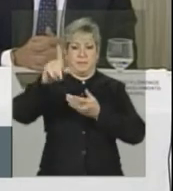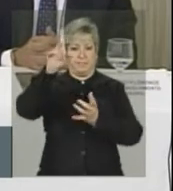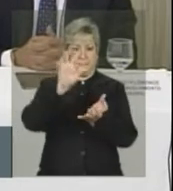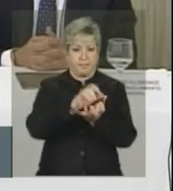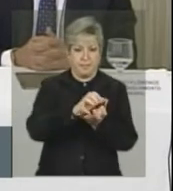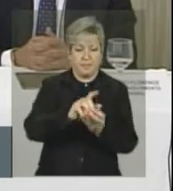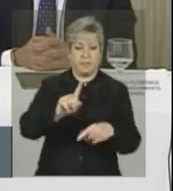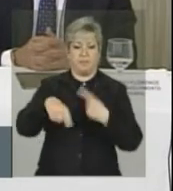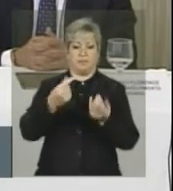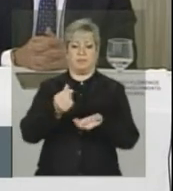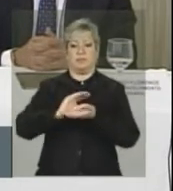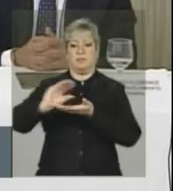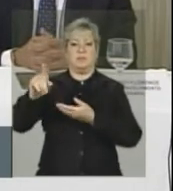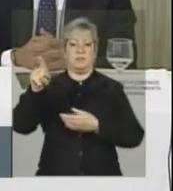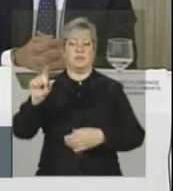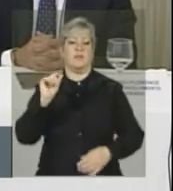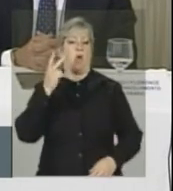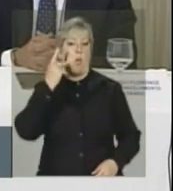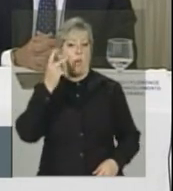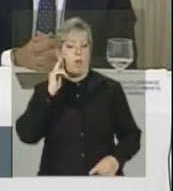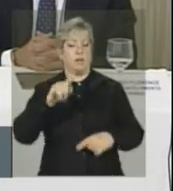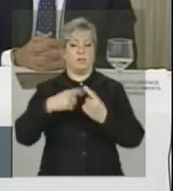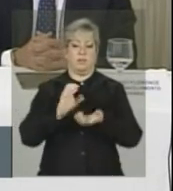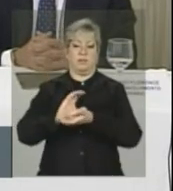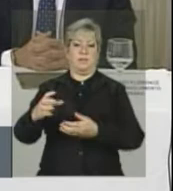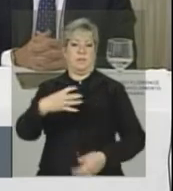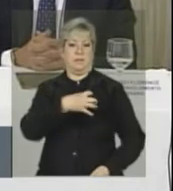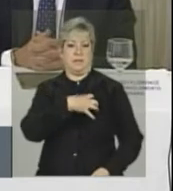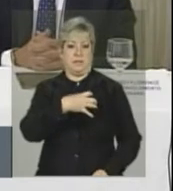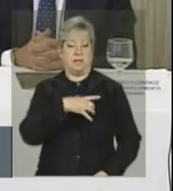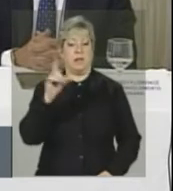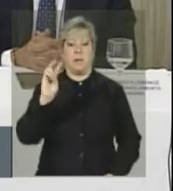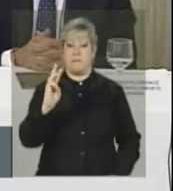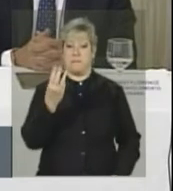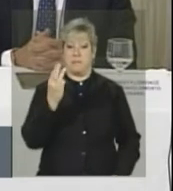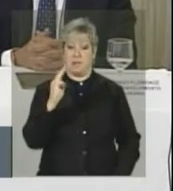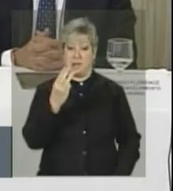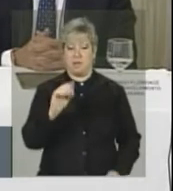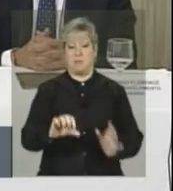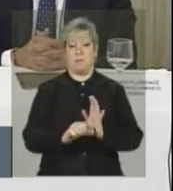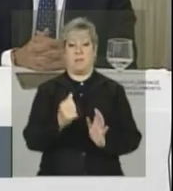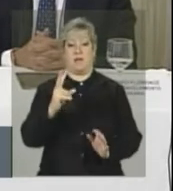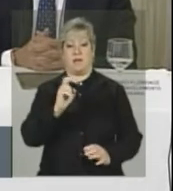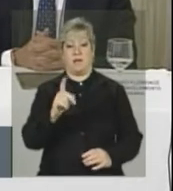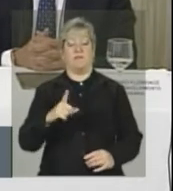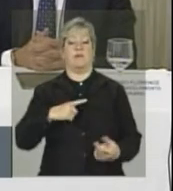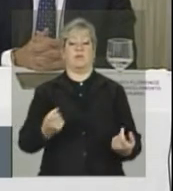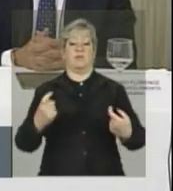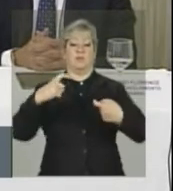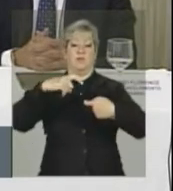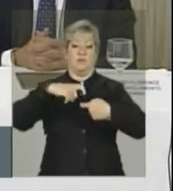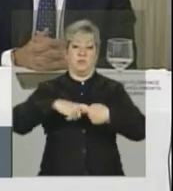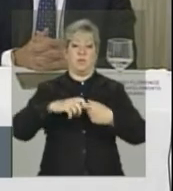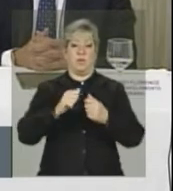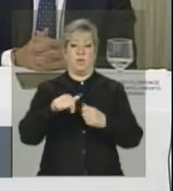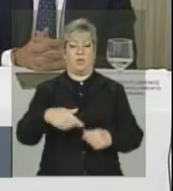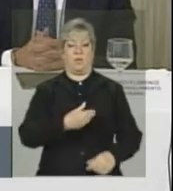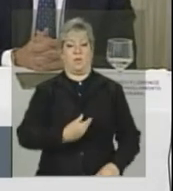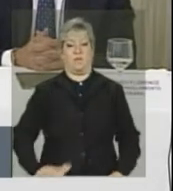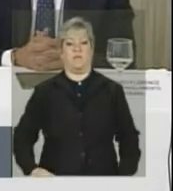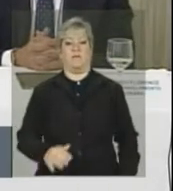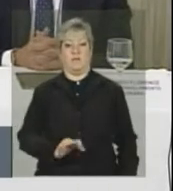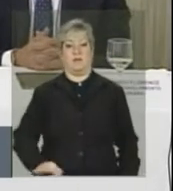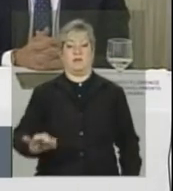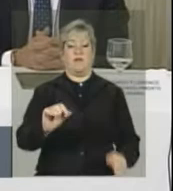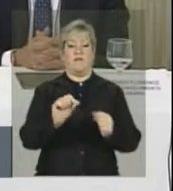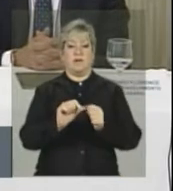parte para o Ceará, a outra parte para a Bahia. O Maranhão, pela primeira vez, está conveniando com o governo federal também para fazer cisternas, porque,